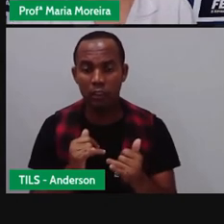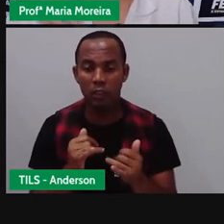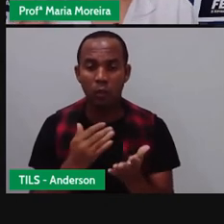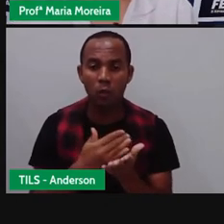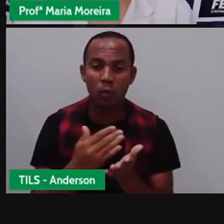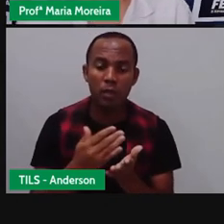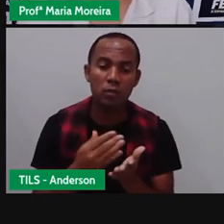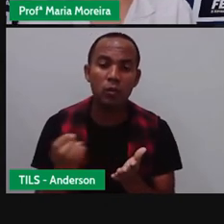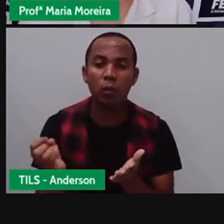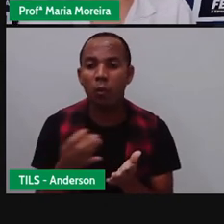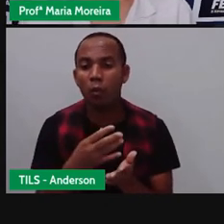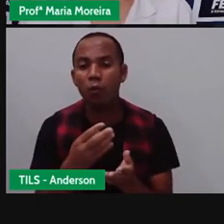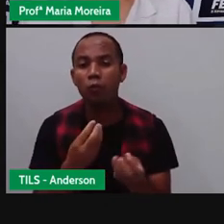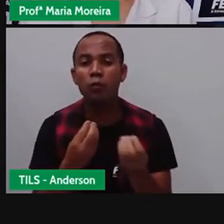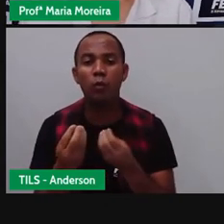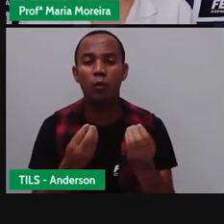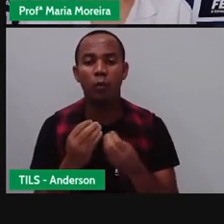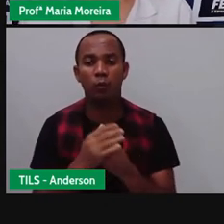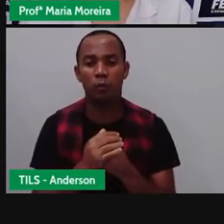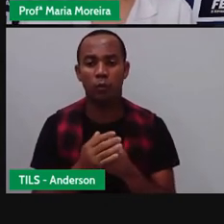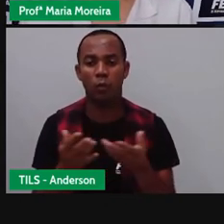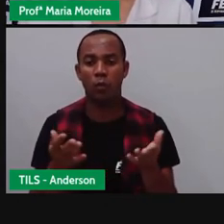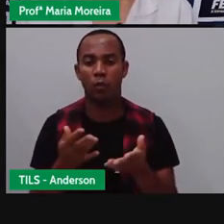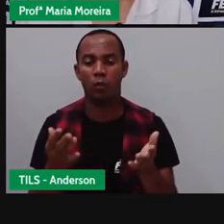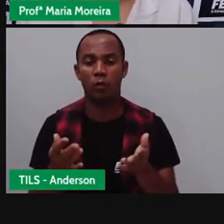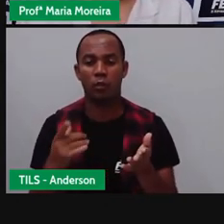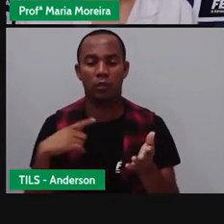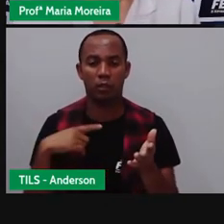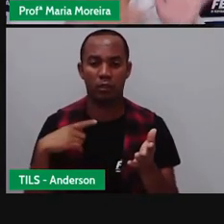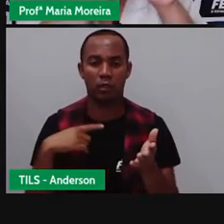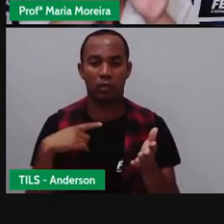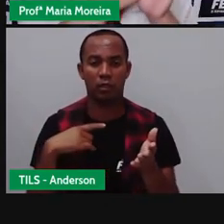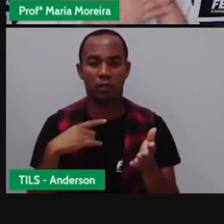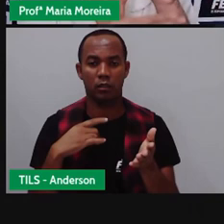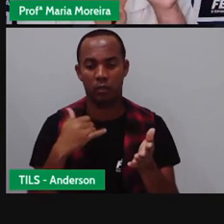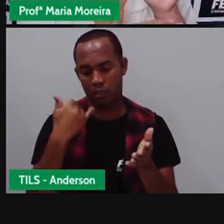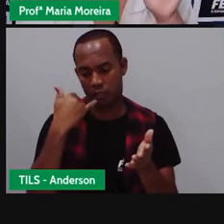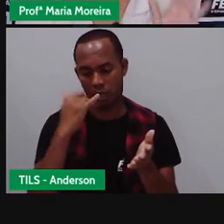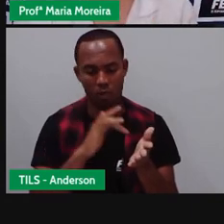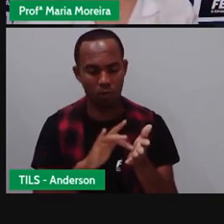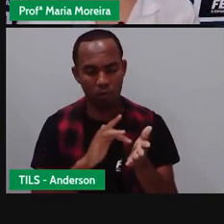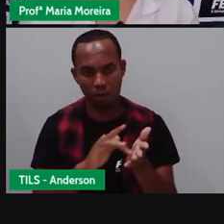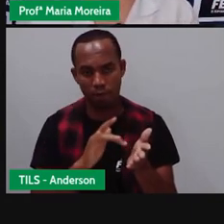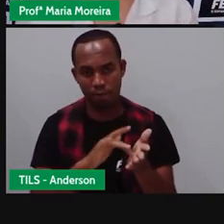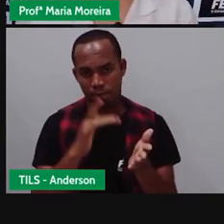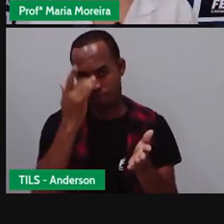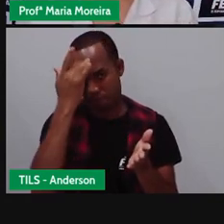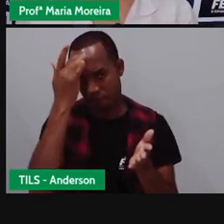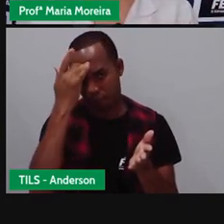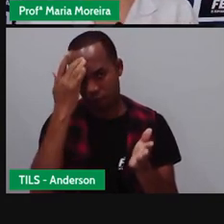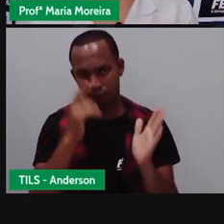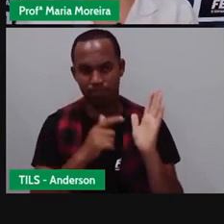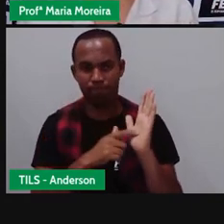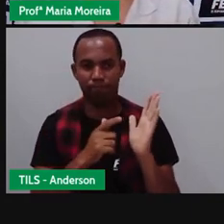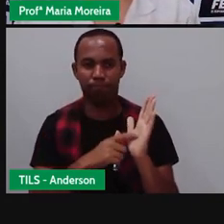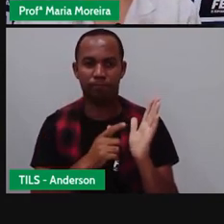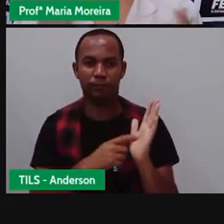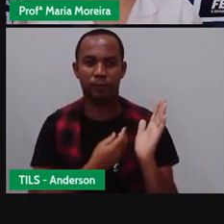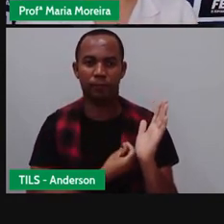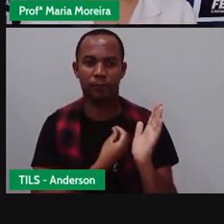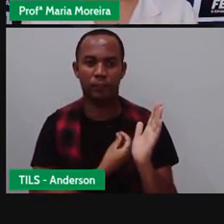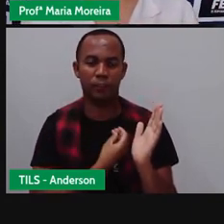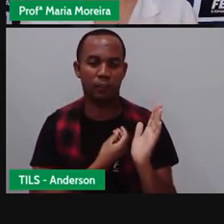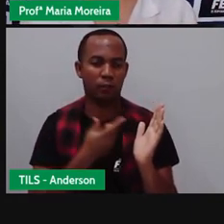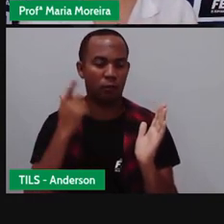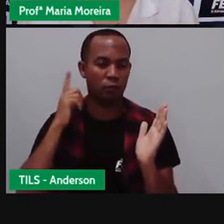E aí essa internet, ela acaba chegando nos aparelhos celulares e a nossa vida fica o quê? Na palma da nossa mão. A gente consegue